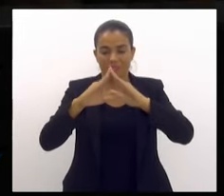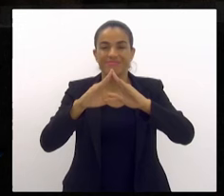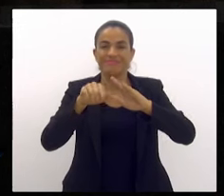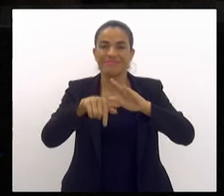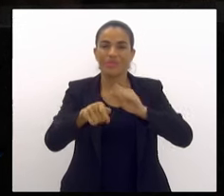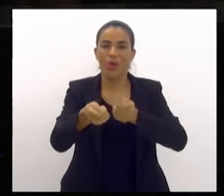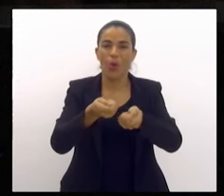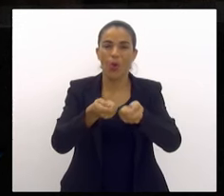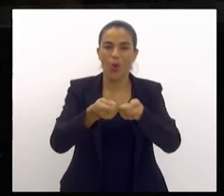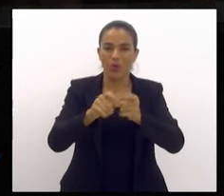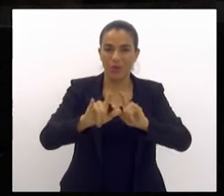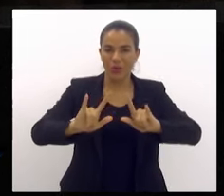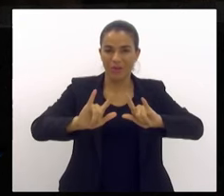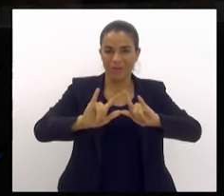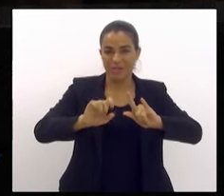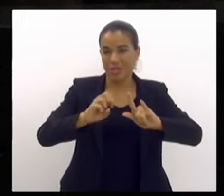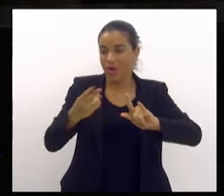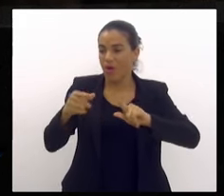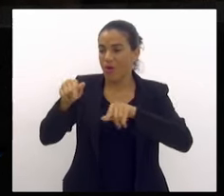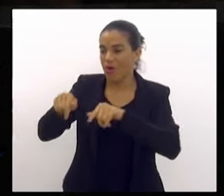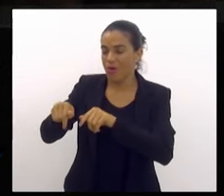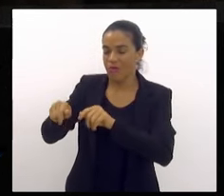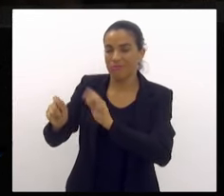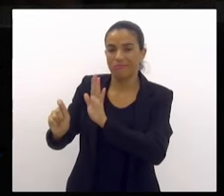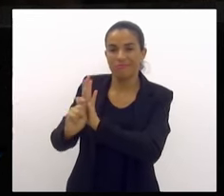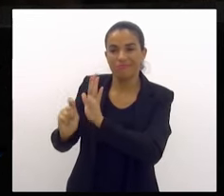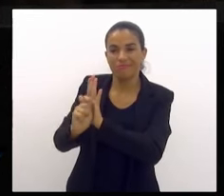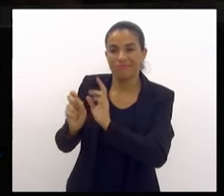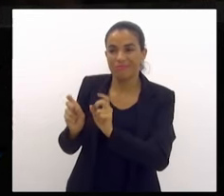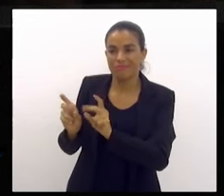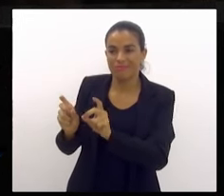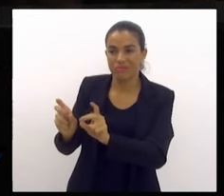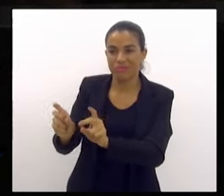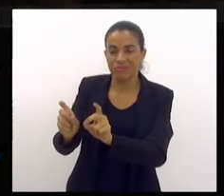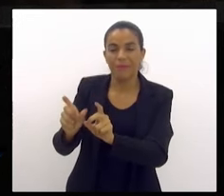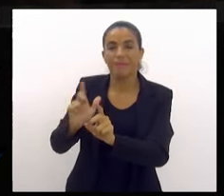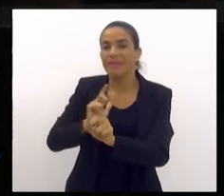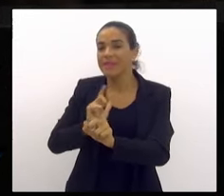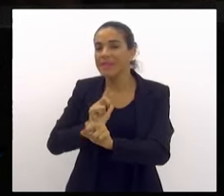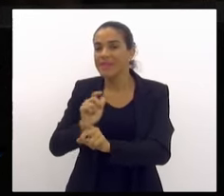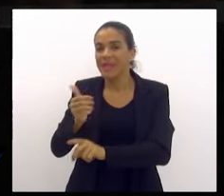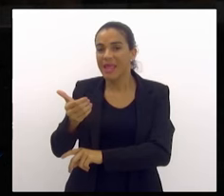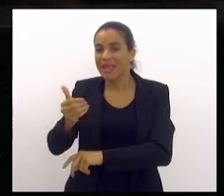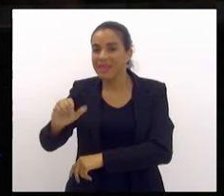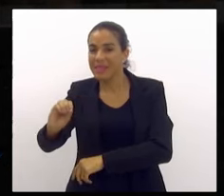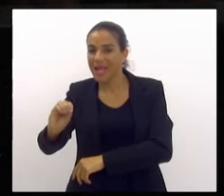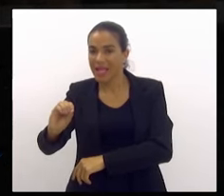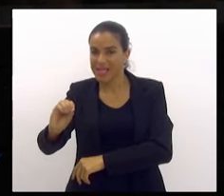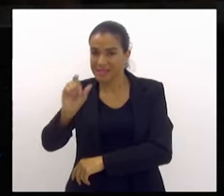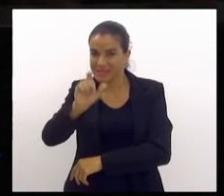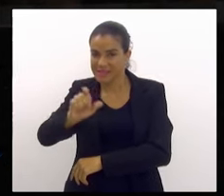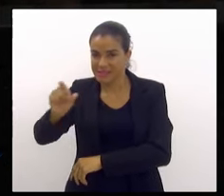ou de narcotraficante envolvam dez criminosos.